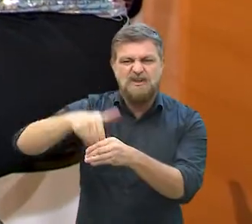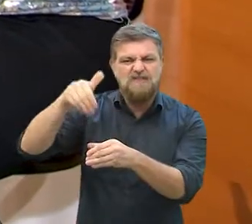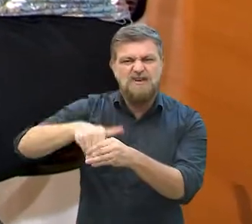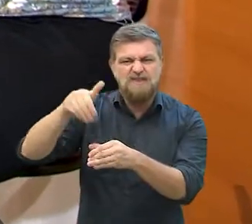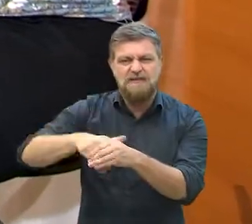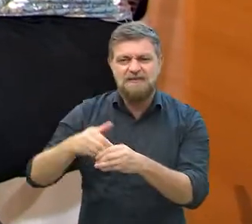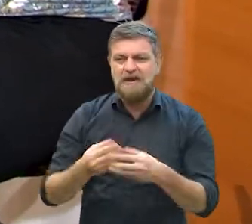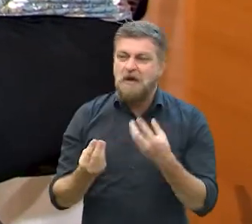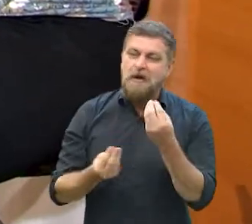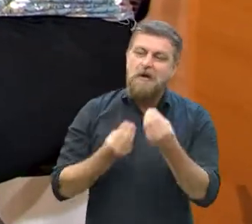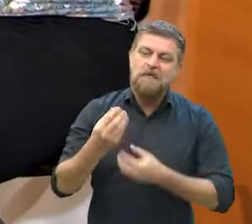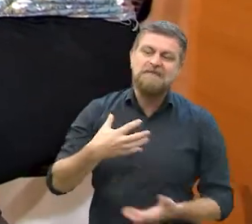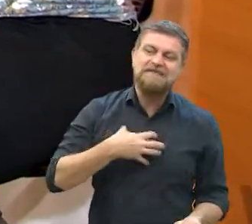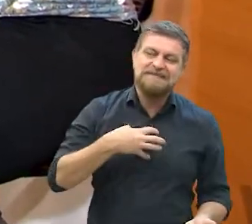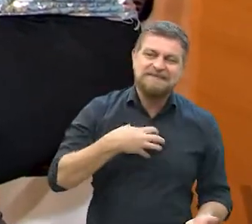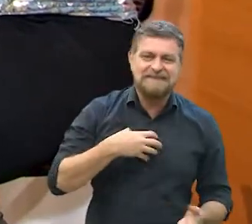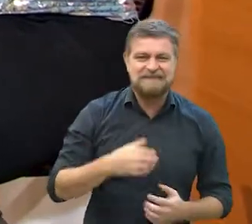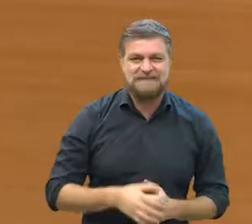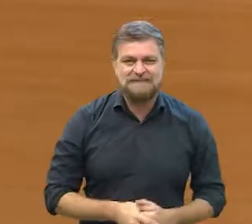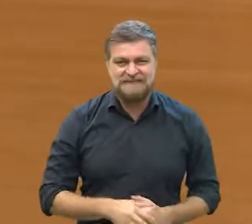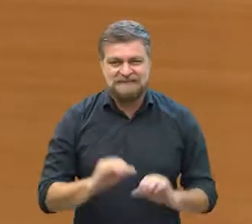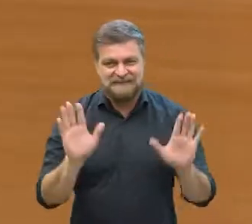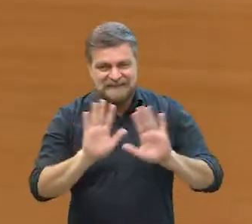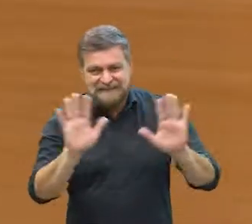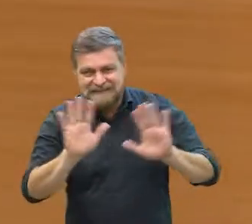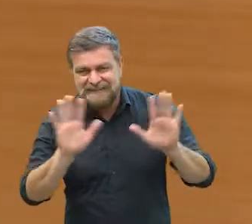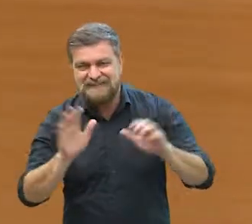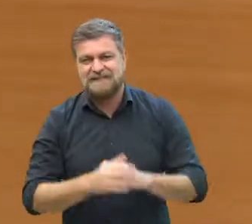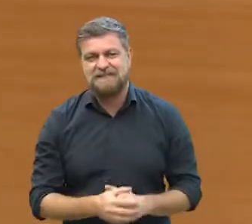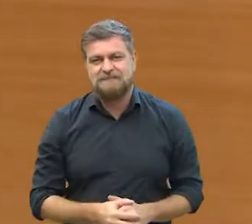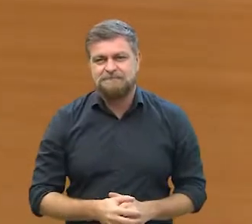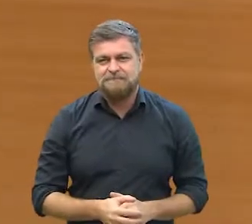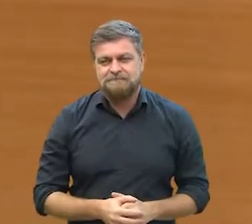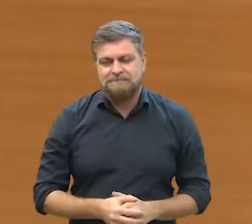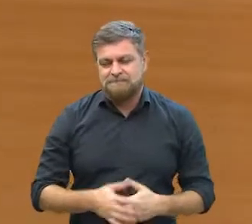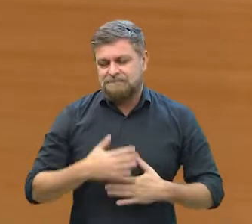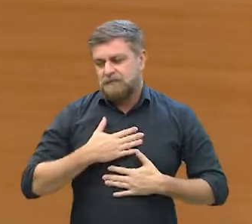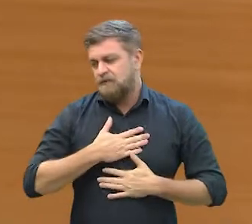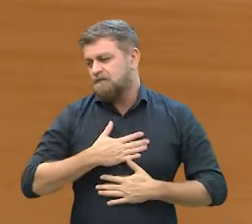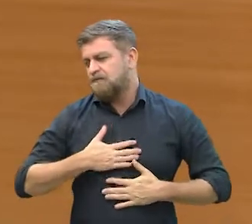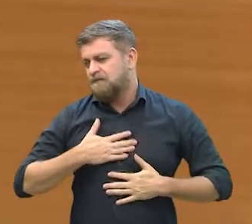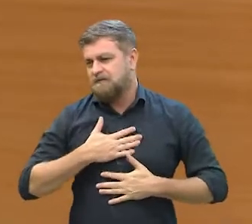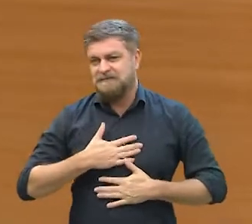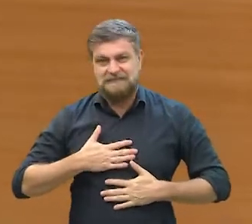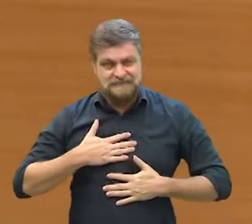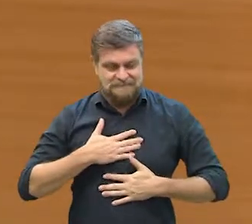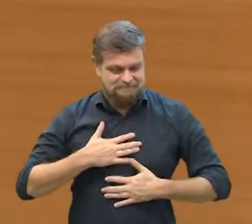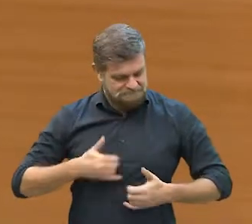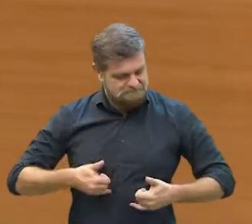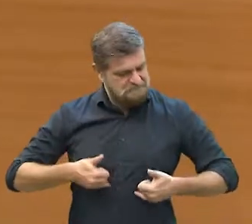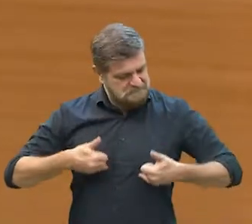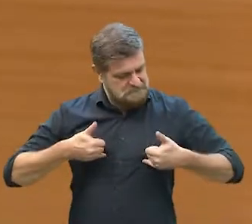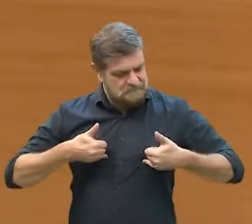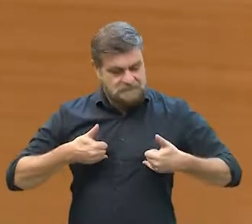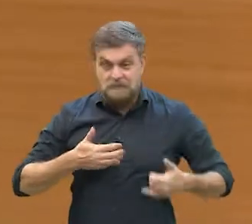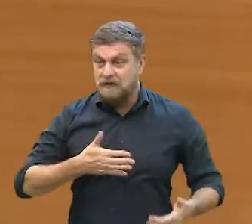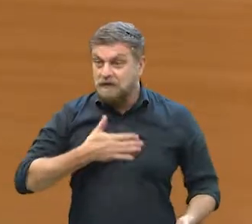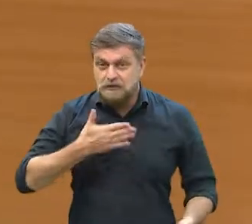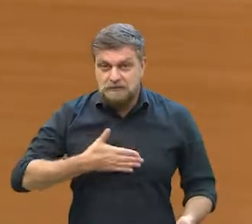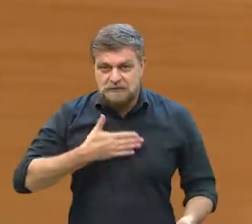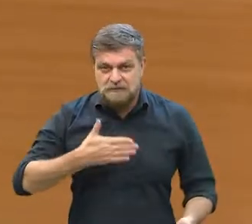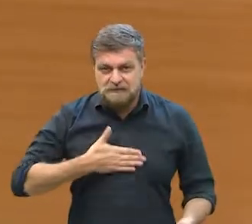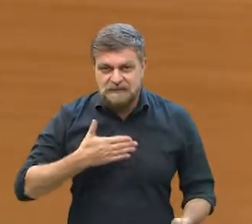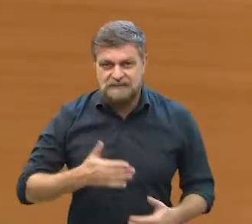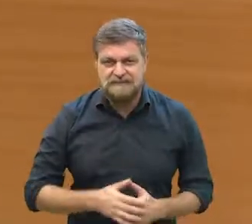Como que é isso para você, Mariana? Olá, é uma satisfação, na verdade foi uma surpresa.